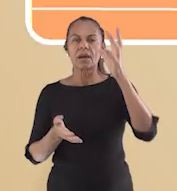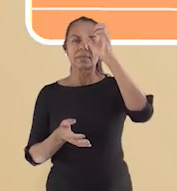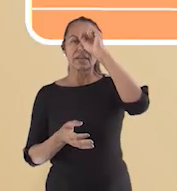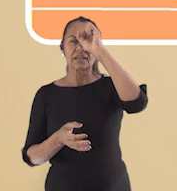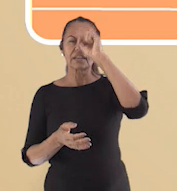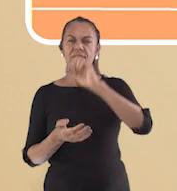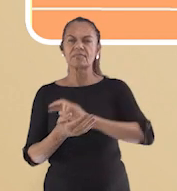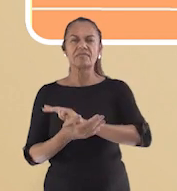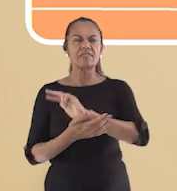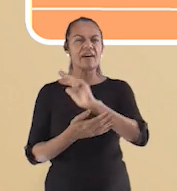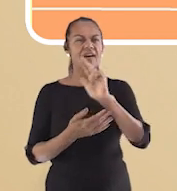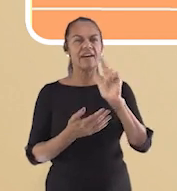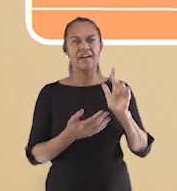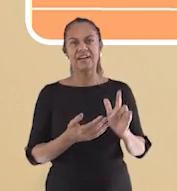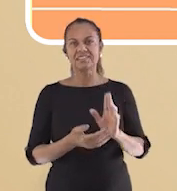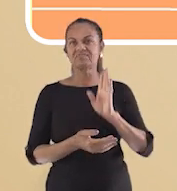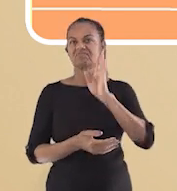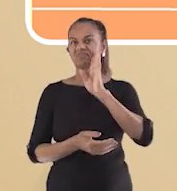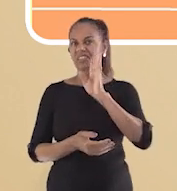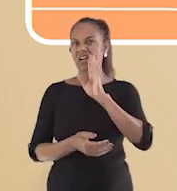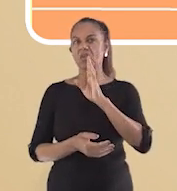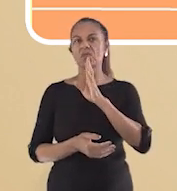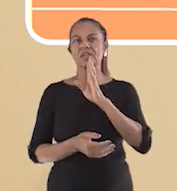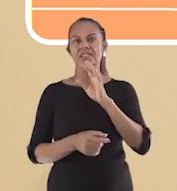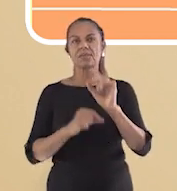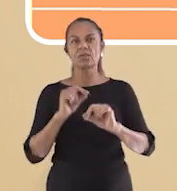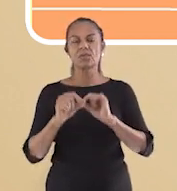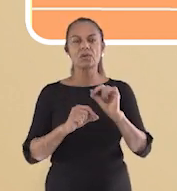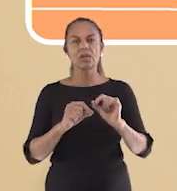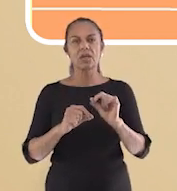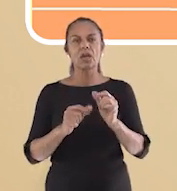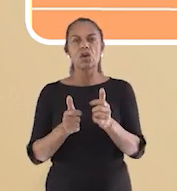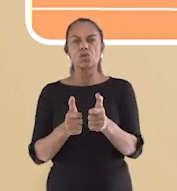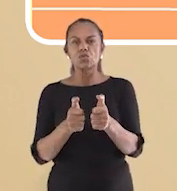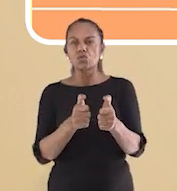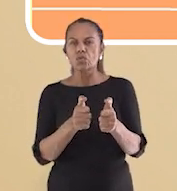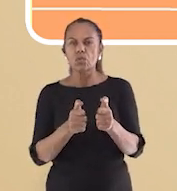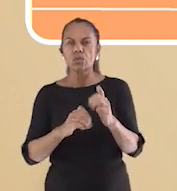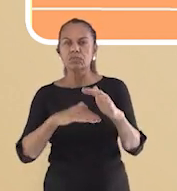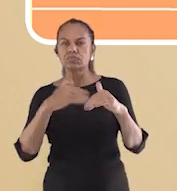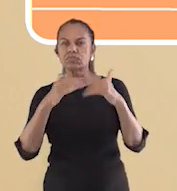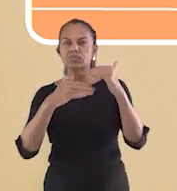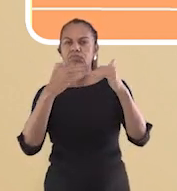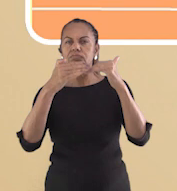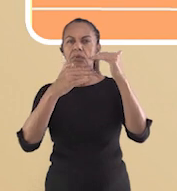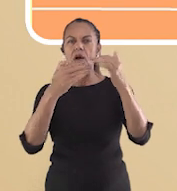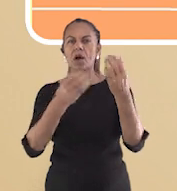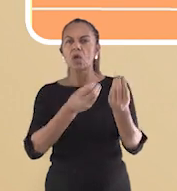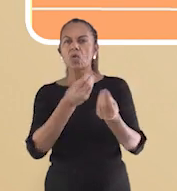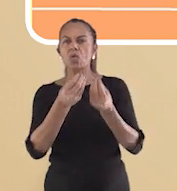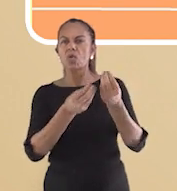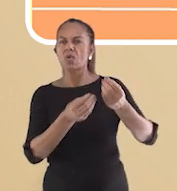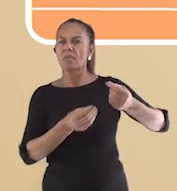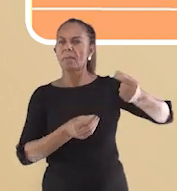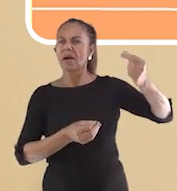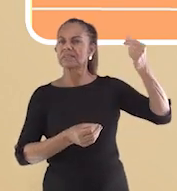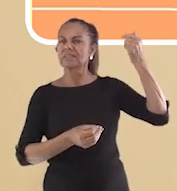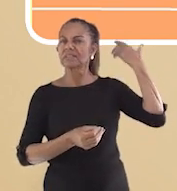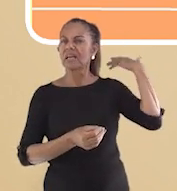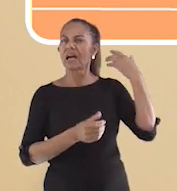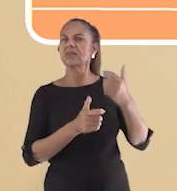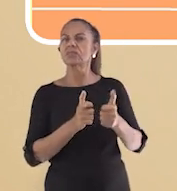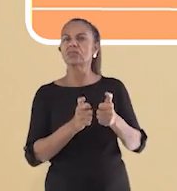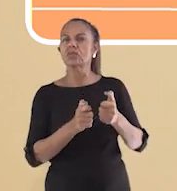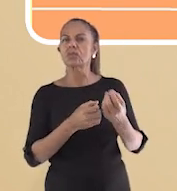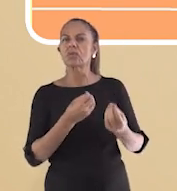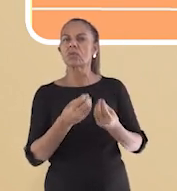aprendemos muita coisa legal. Conhecemos a evolução dos jogos, como se jogava videogame antigamente e